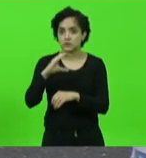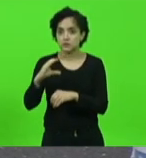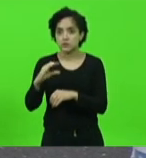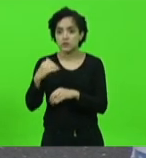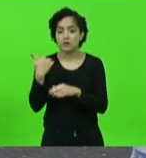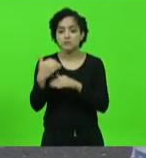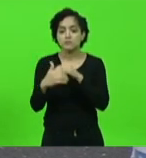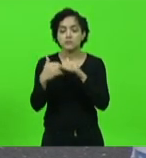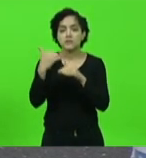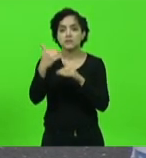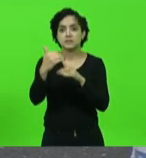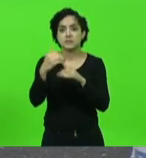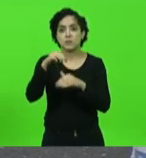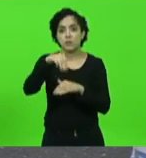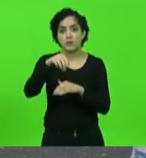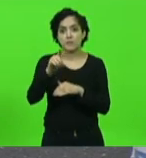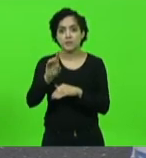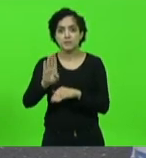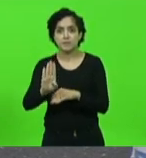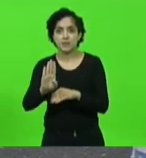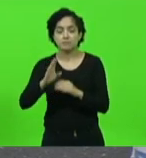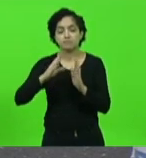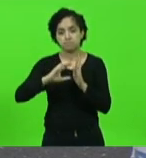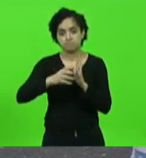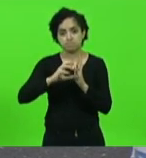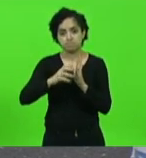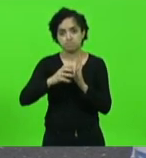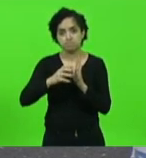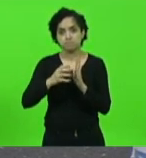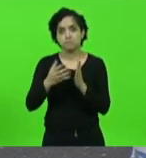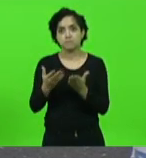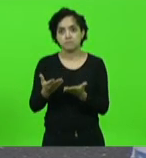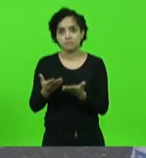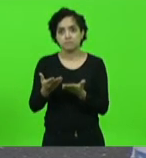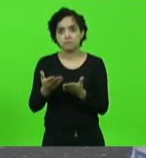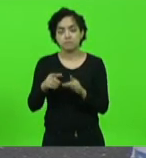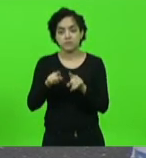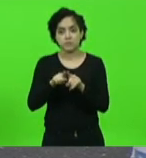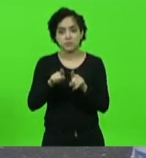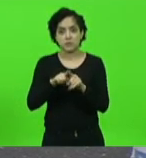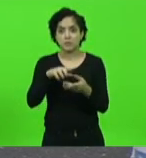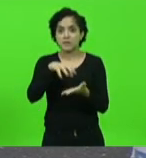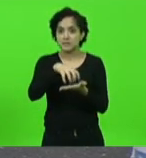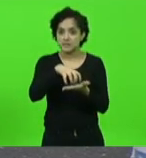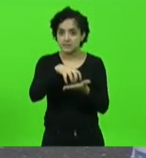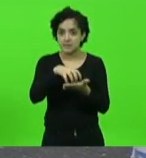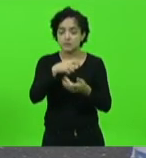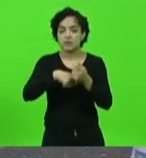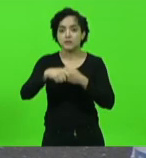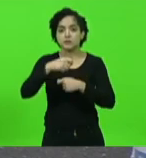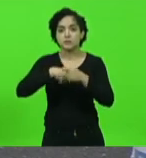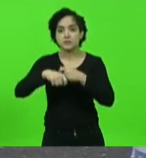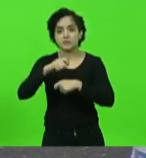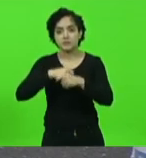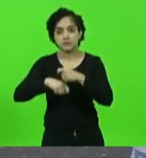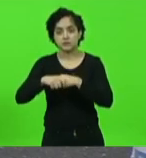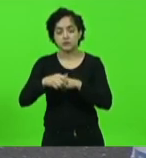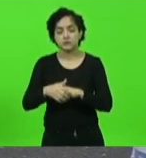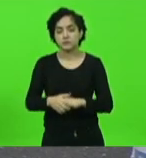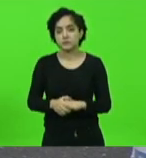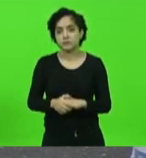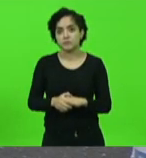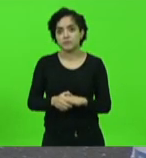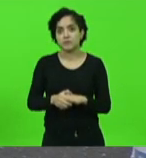do MDB ao centro administrativo do nosso estado queria